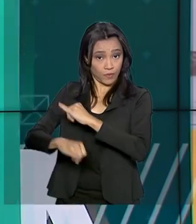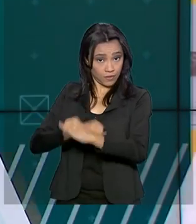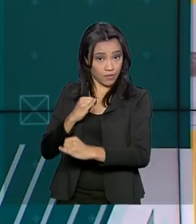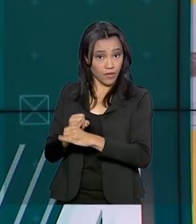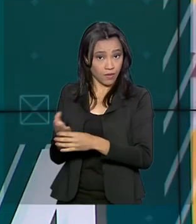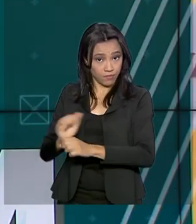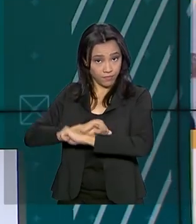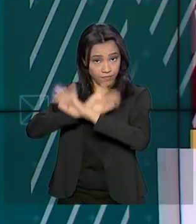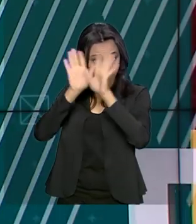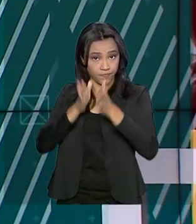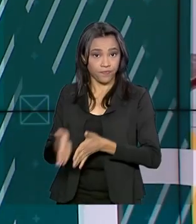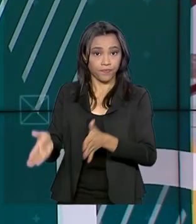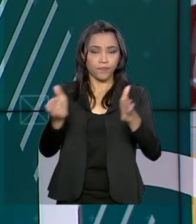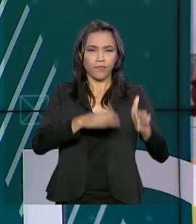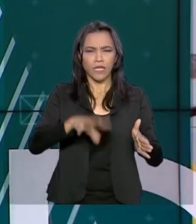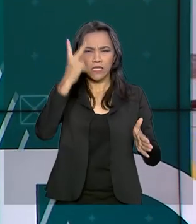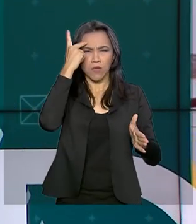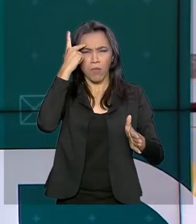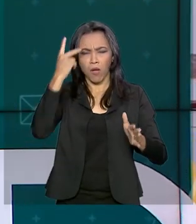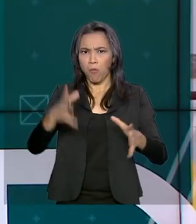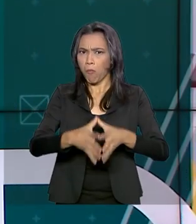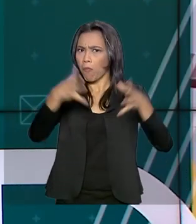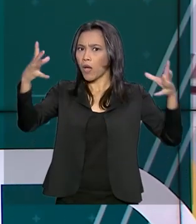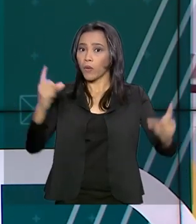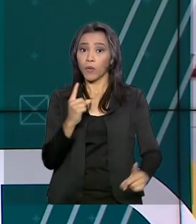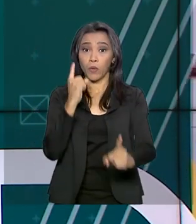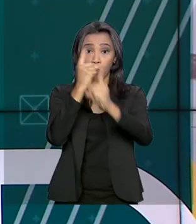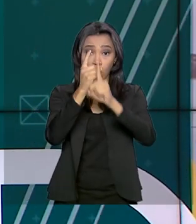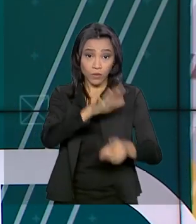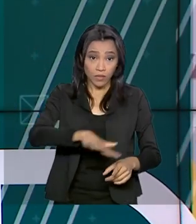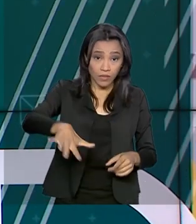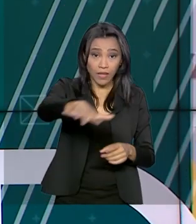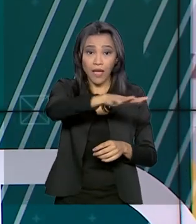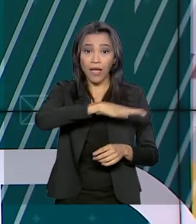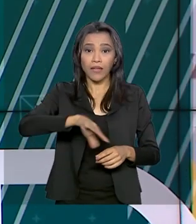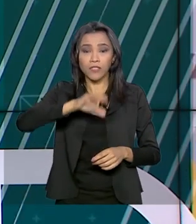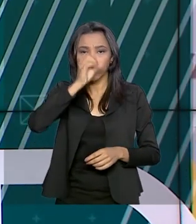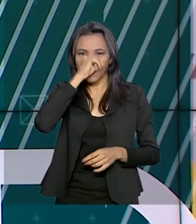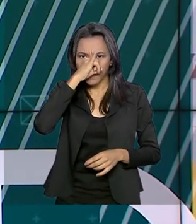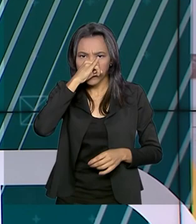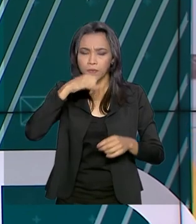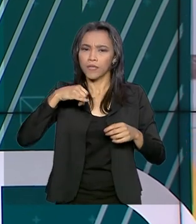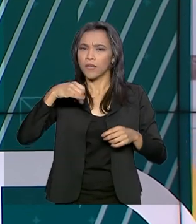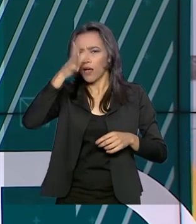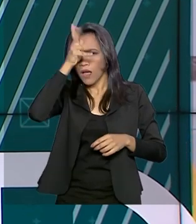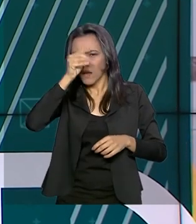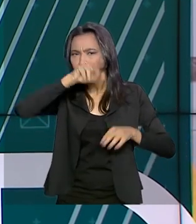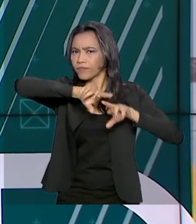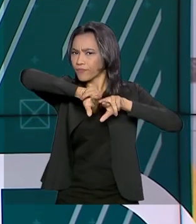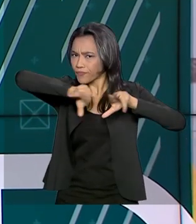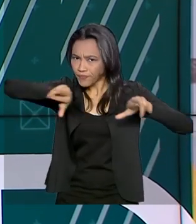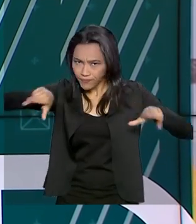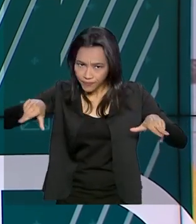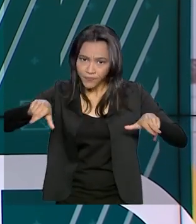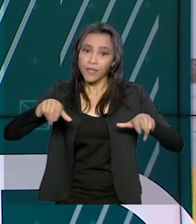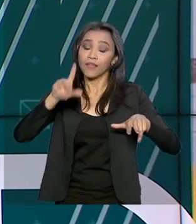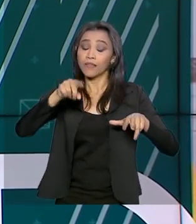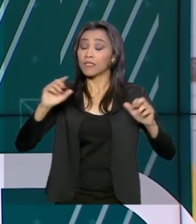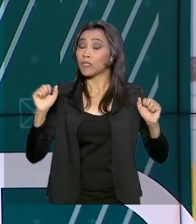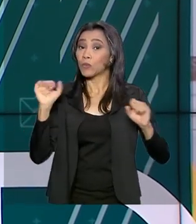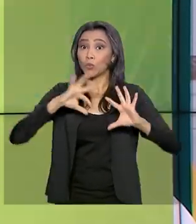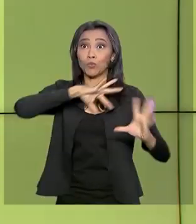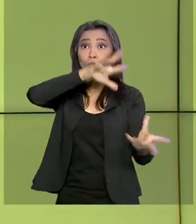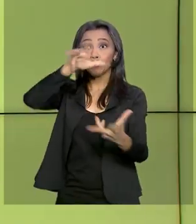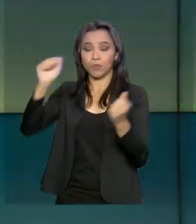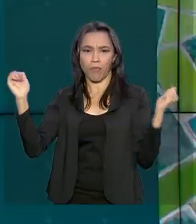São Paulo cediu o maior evento dos setores de avicultura e suinocultura do país. São esperados mais de 15 mil visitantes do mundo inteiro